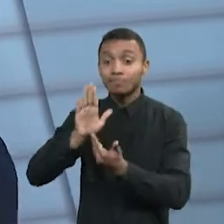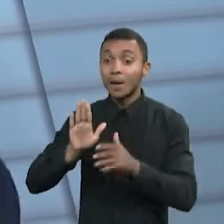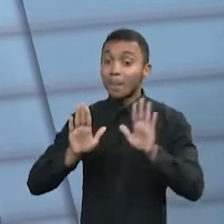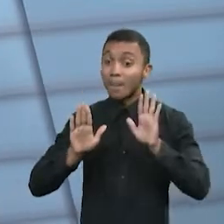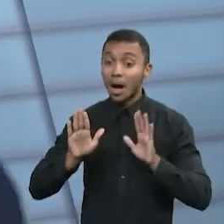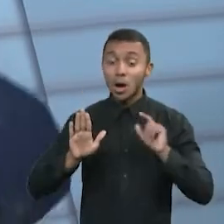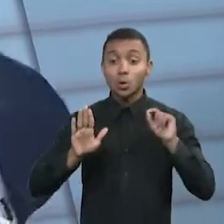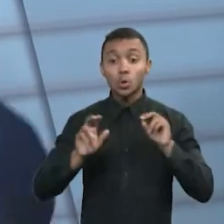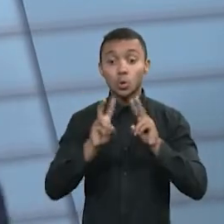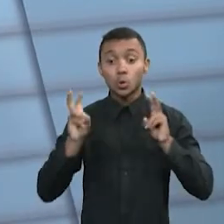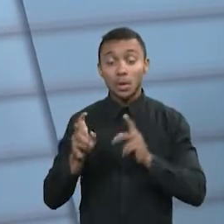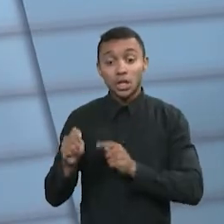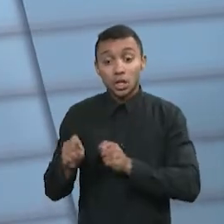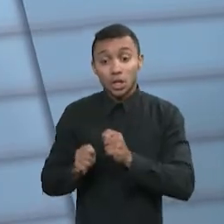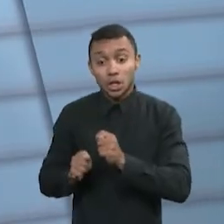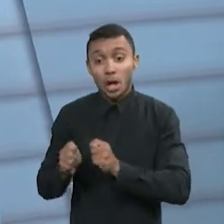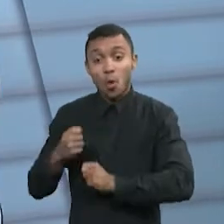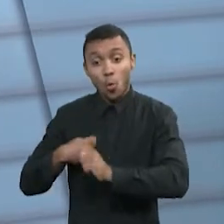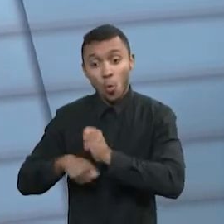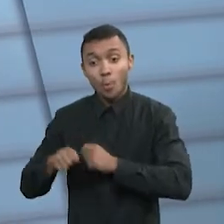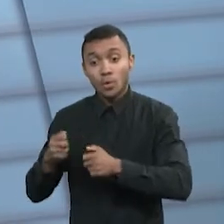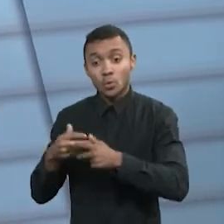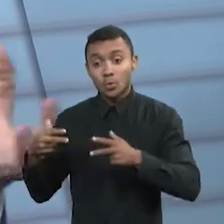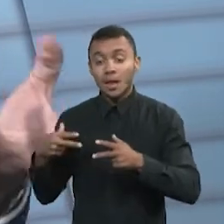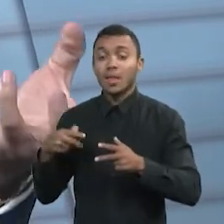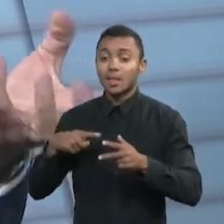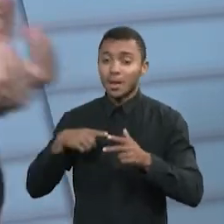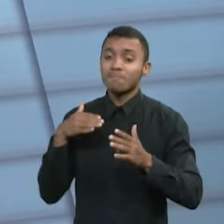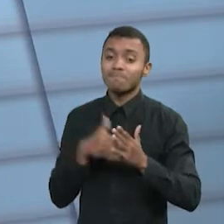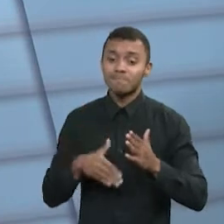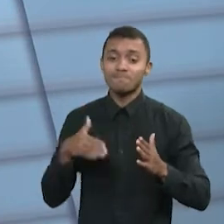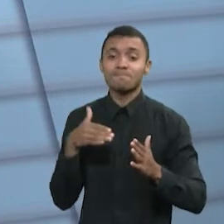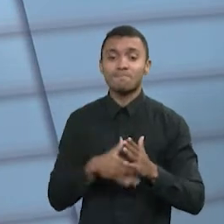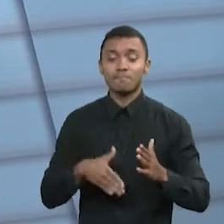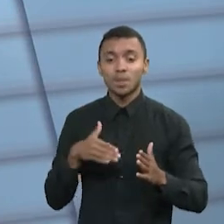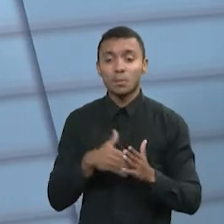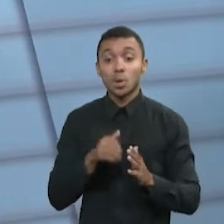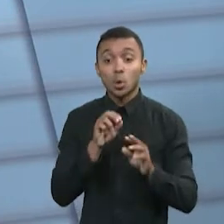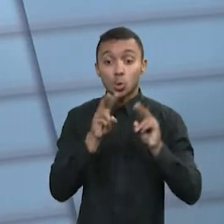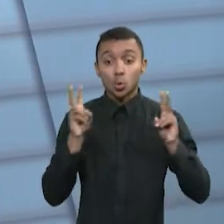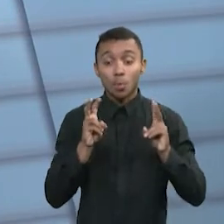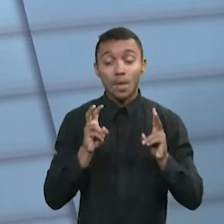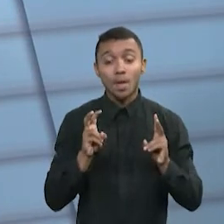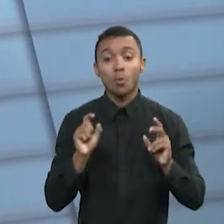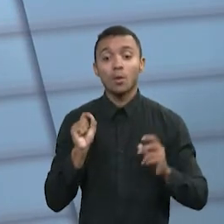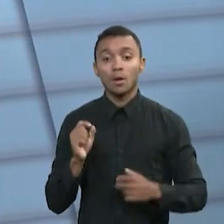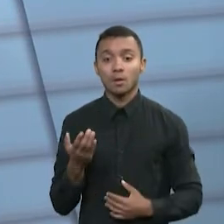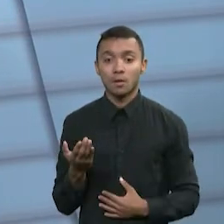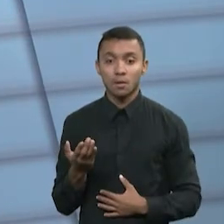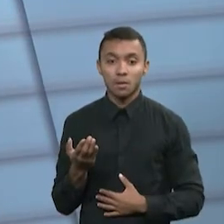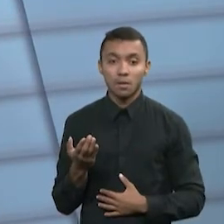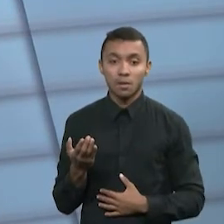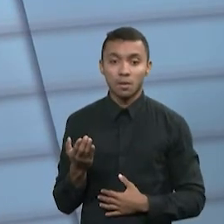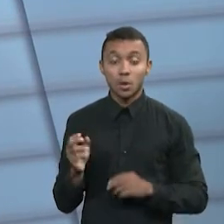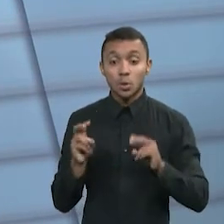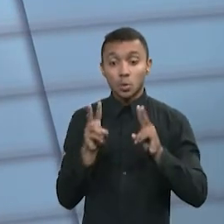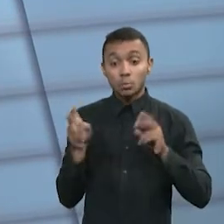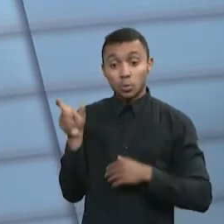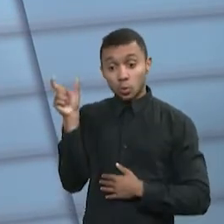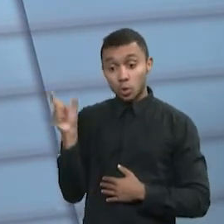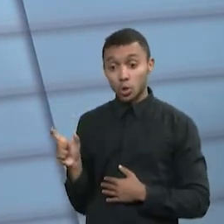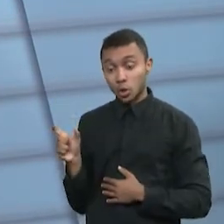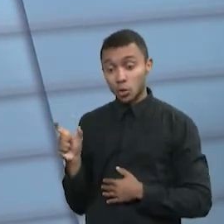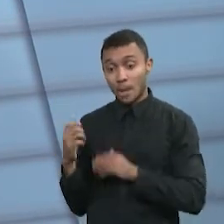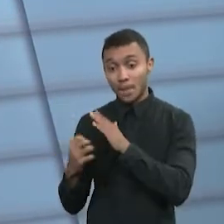nessa parte de gestão, nós ainda temos um grande entrave de adequação do perfil do empresário